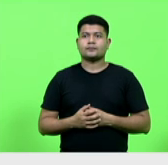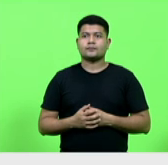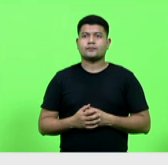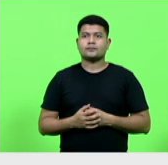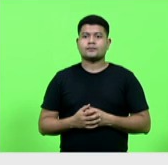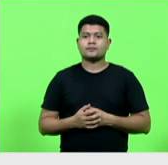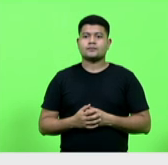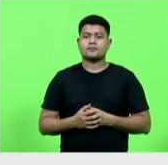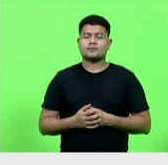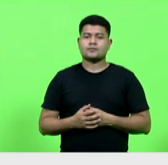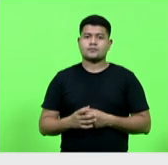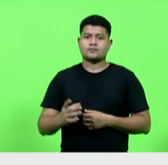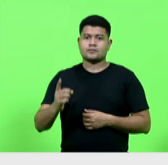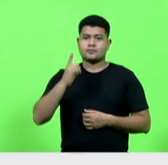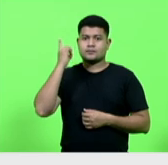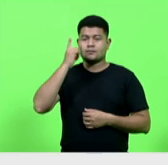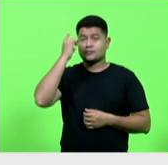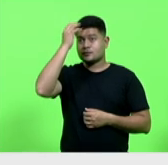deputado Ismael de Santos,